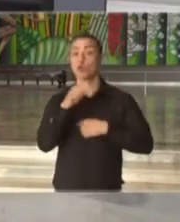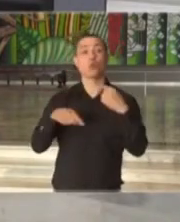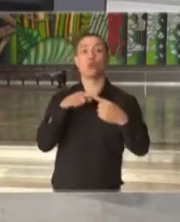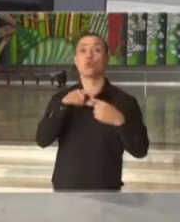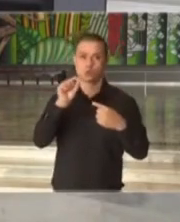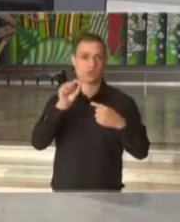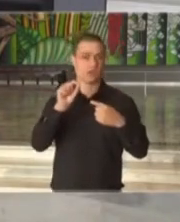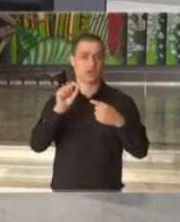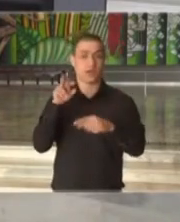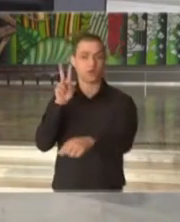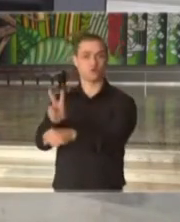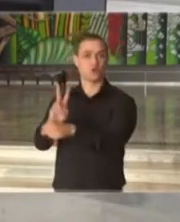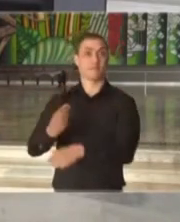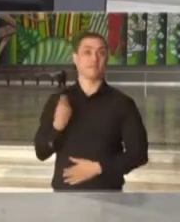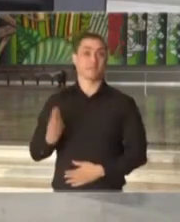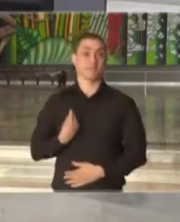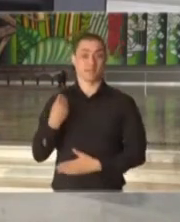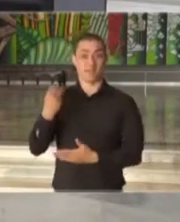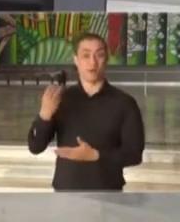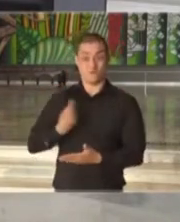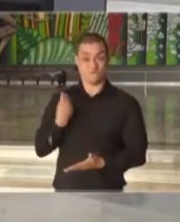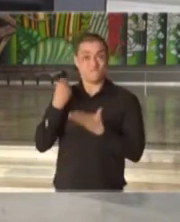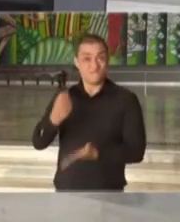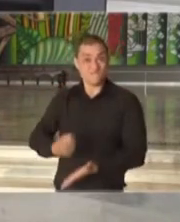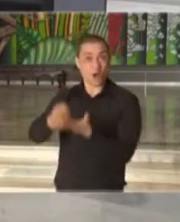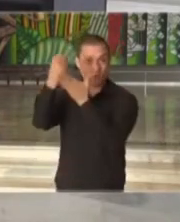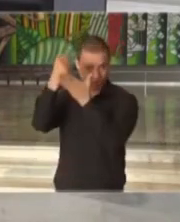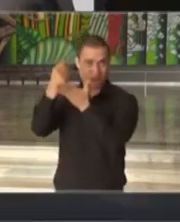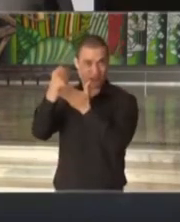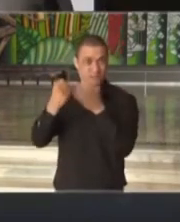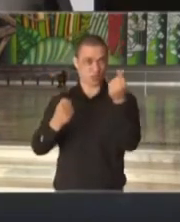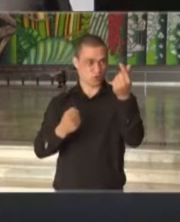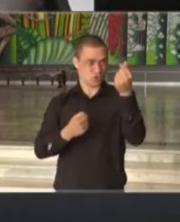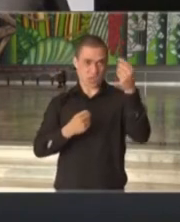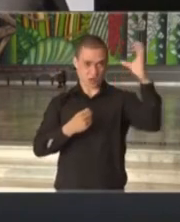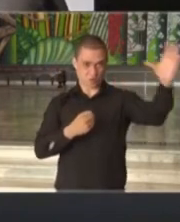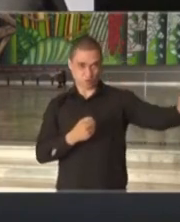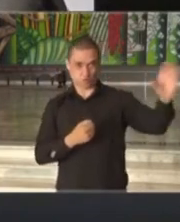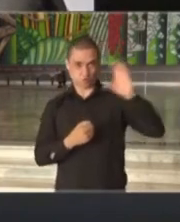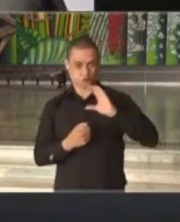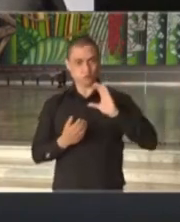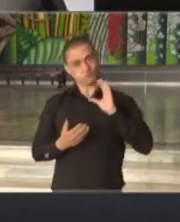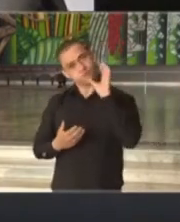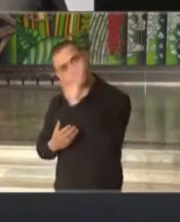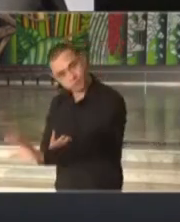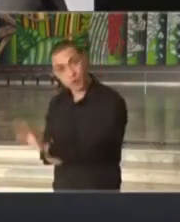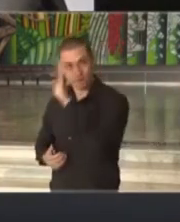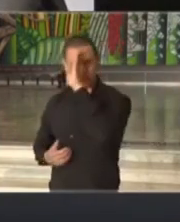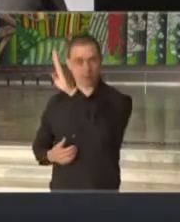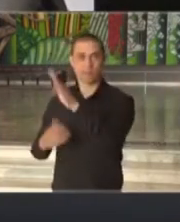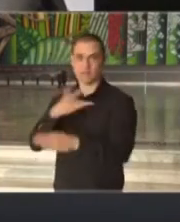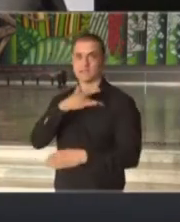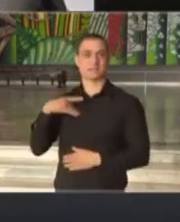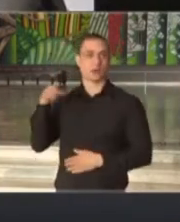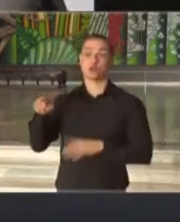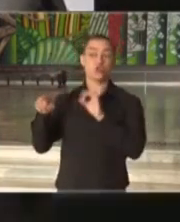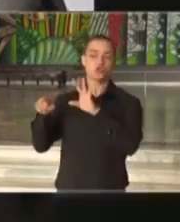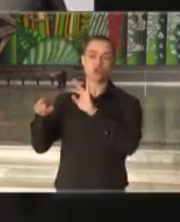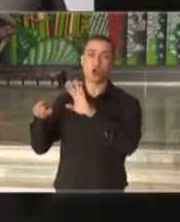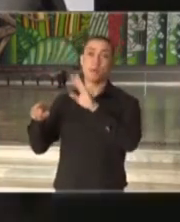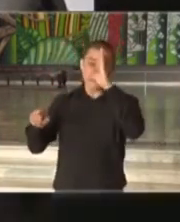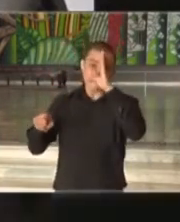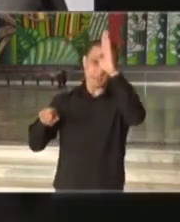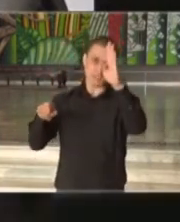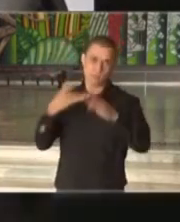é preservar vidas, salvar vidas e destinar majoritariamente para a saúde. Não é apenas o setor de saúde, mas